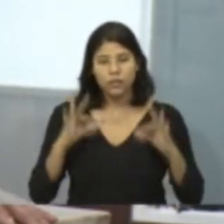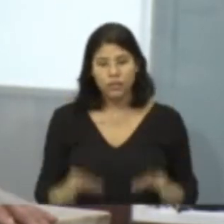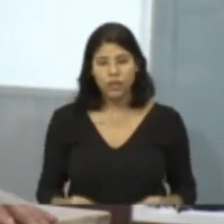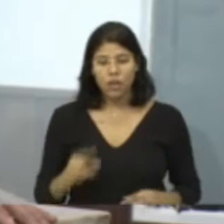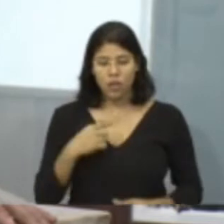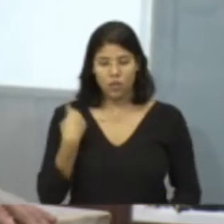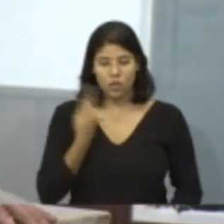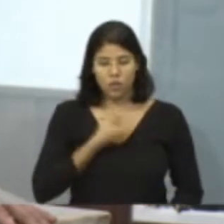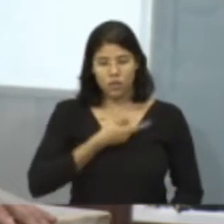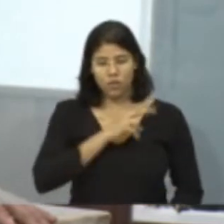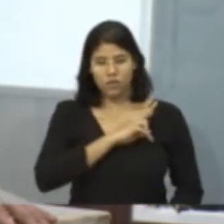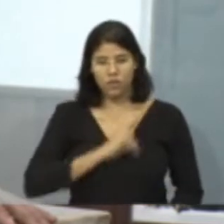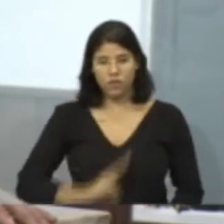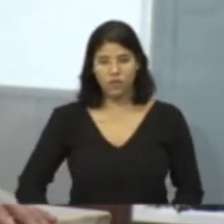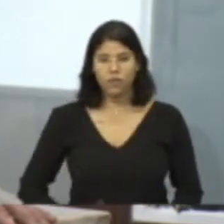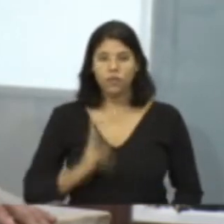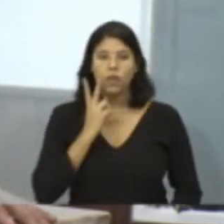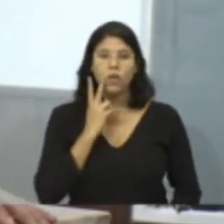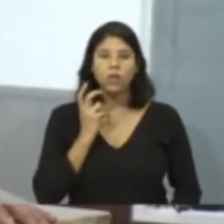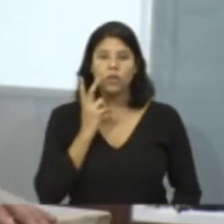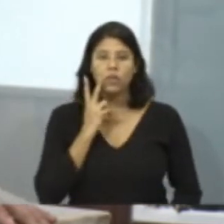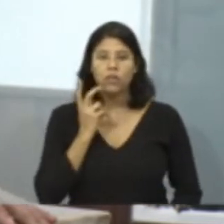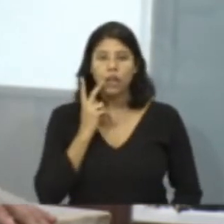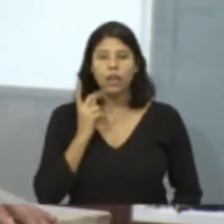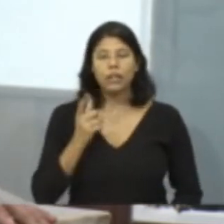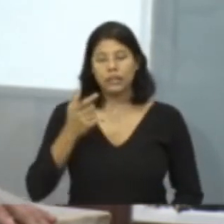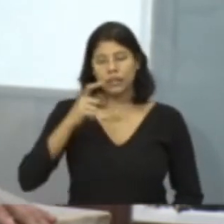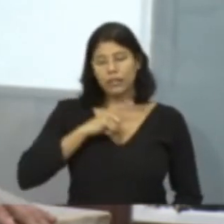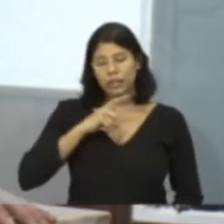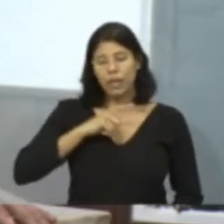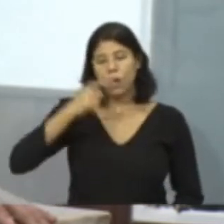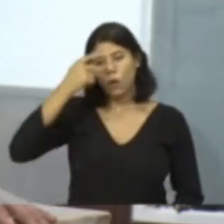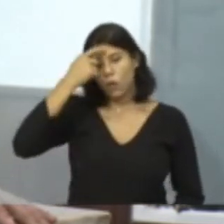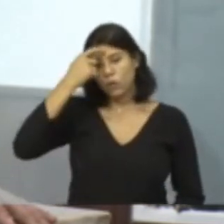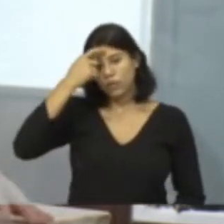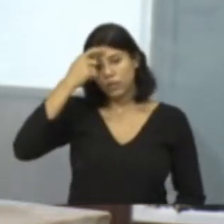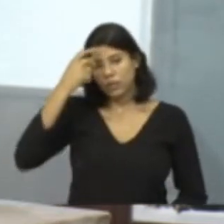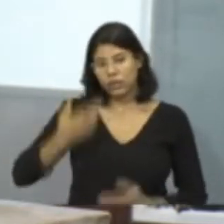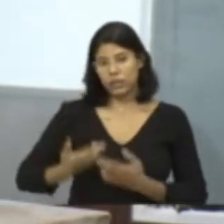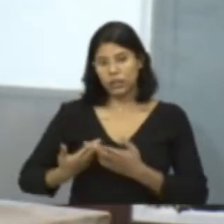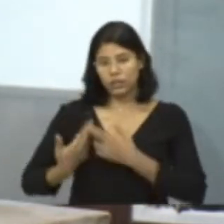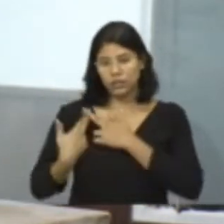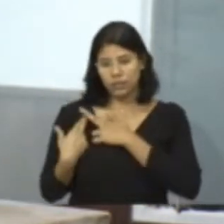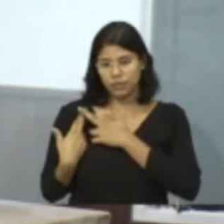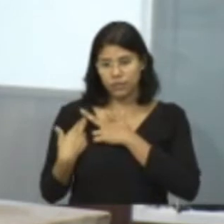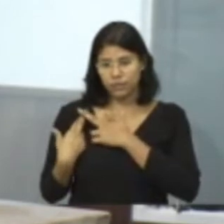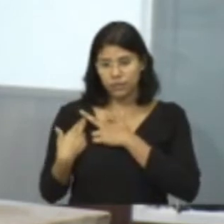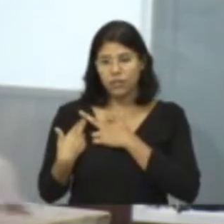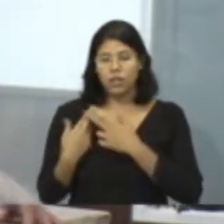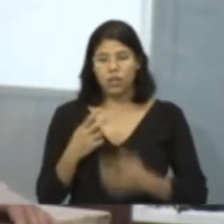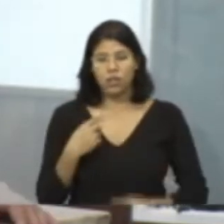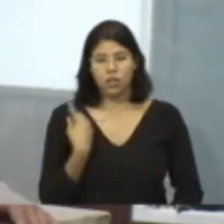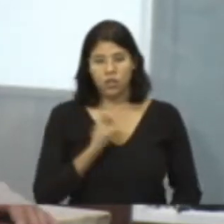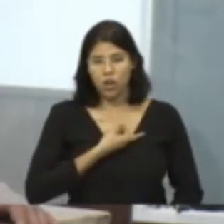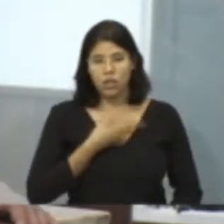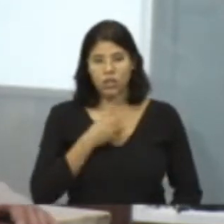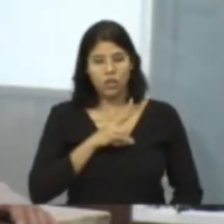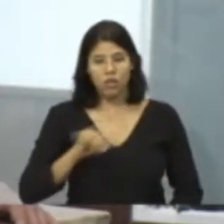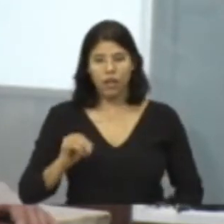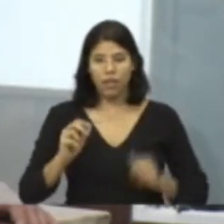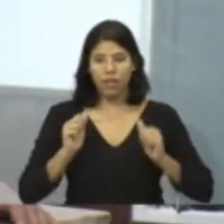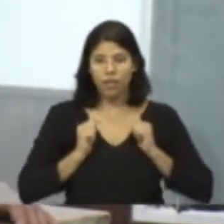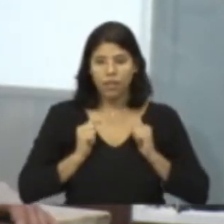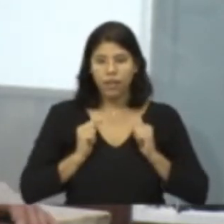de Fortaleza estamos muito conscientes da nossa responsabilidade e não vamos descansar